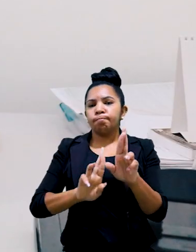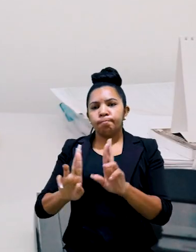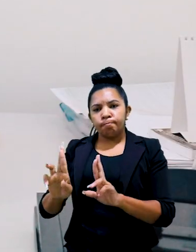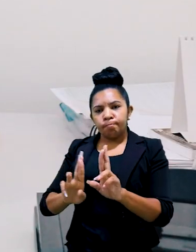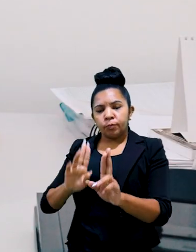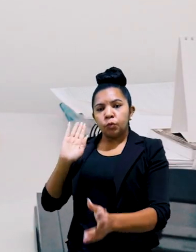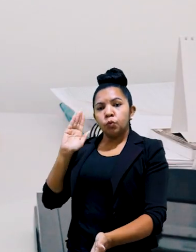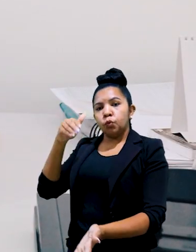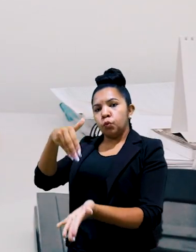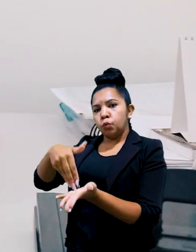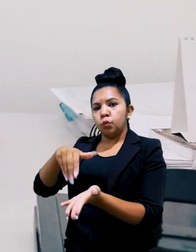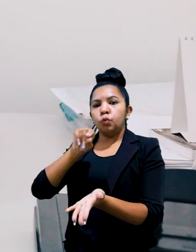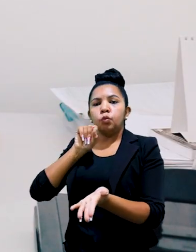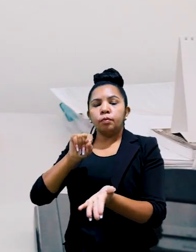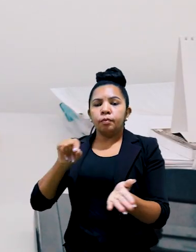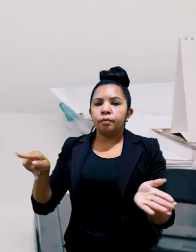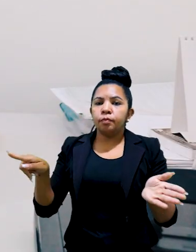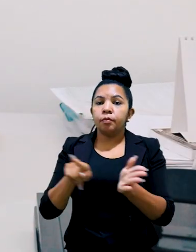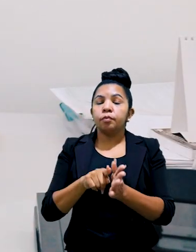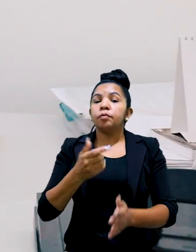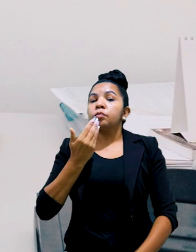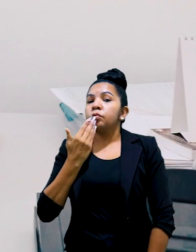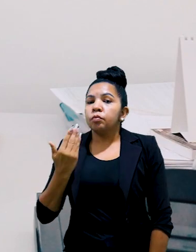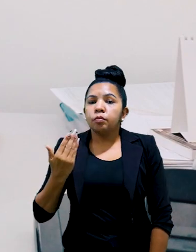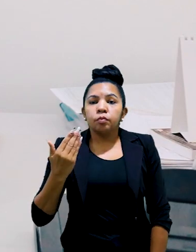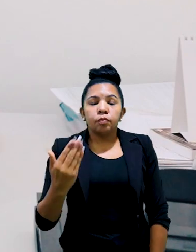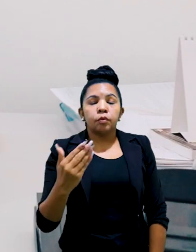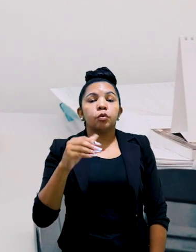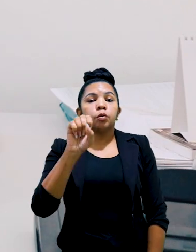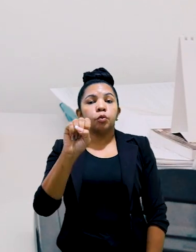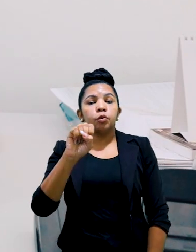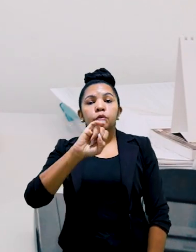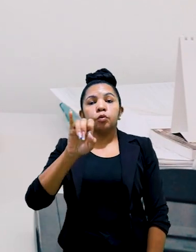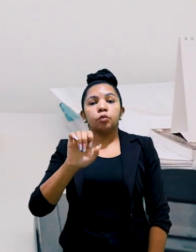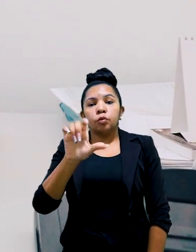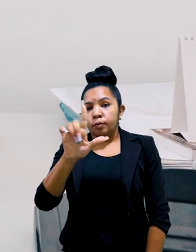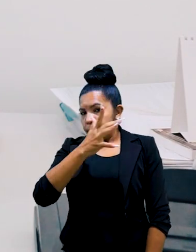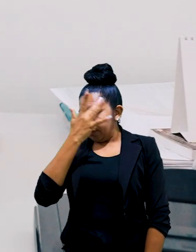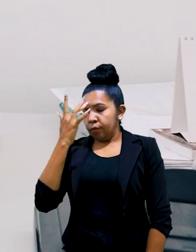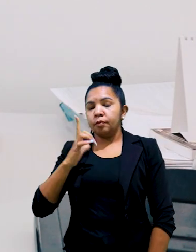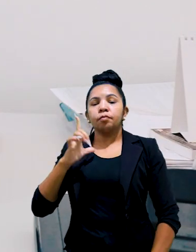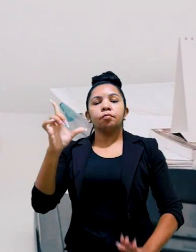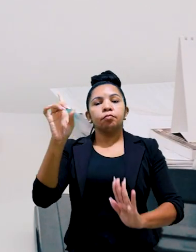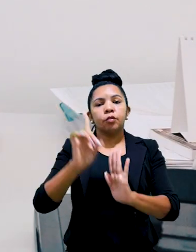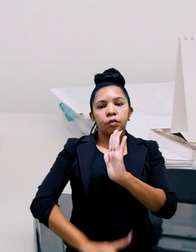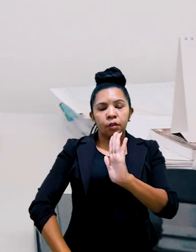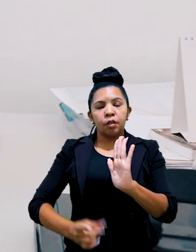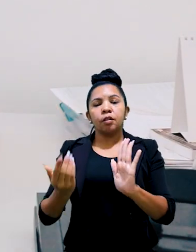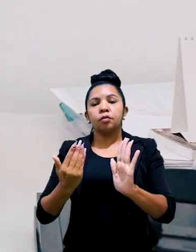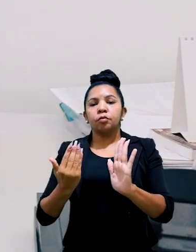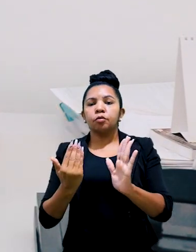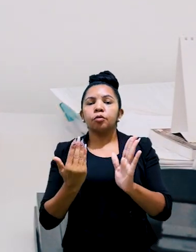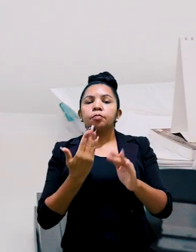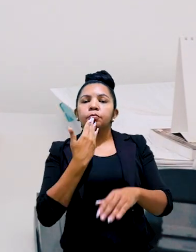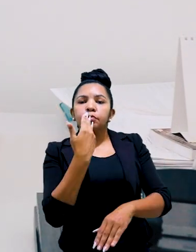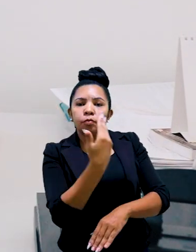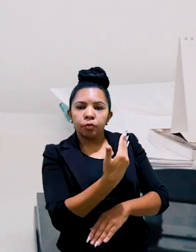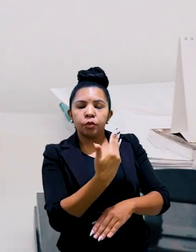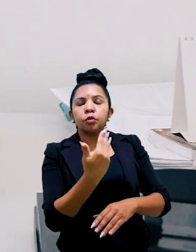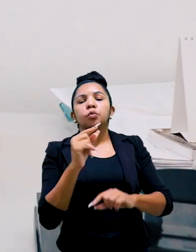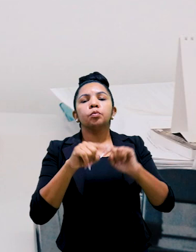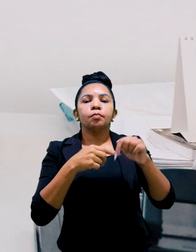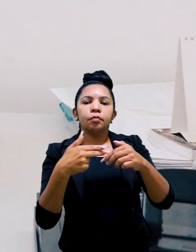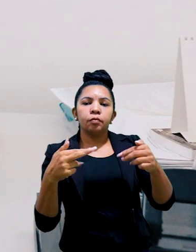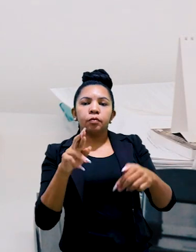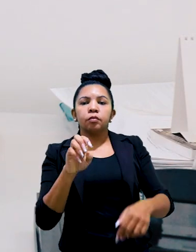Então, a data da relação preliminar das solicitações sai 8 de julho. Aí os candidatos têm direito ao recurso e